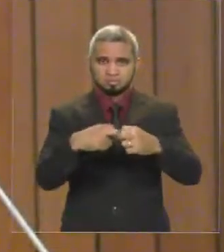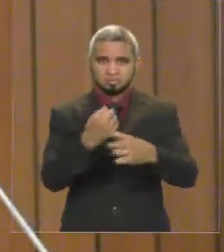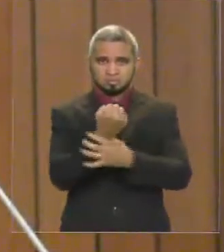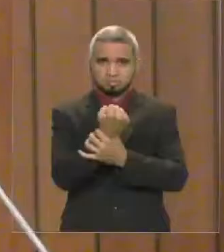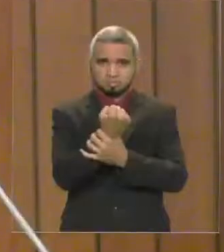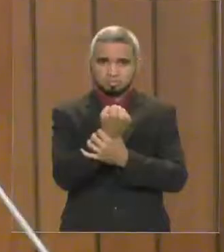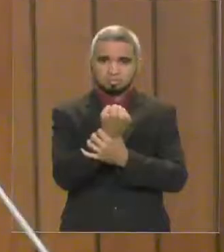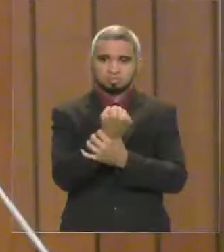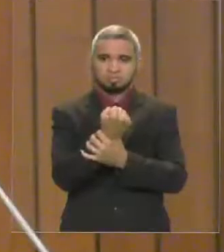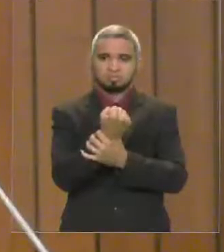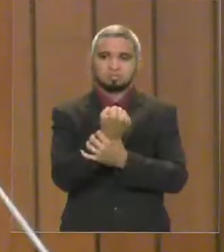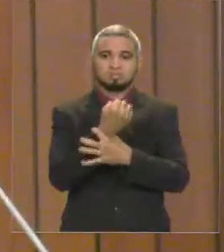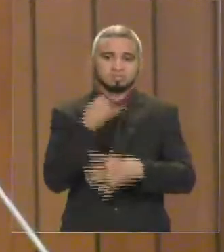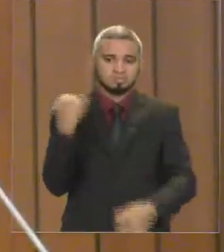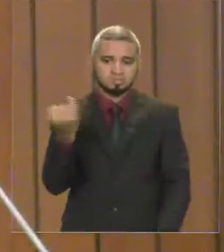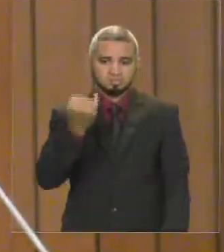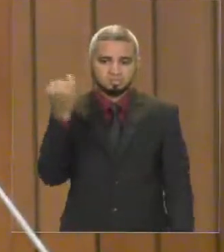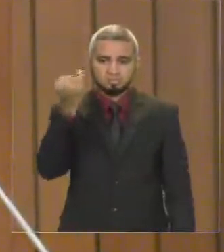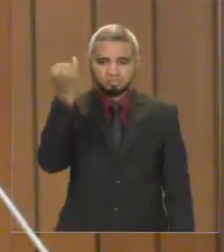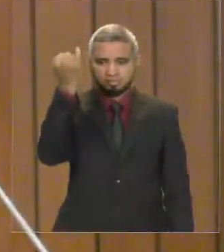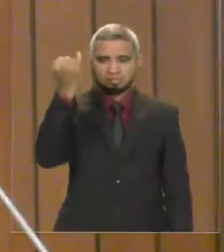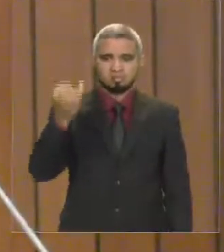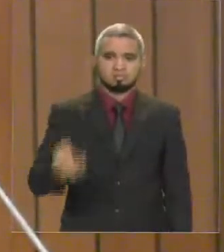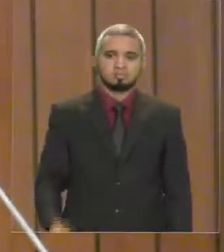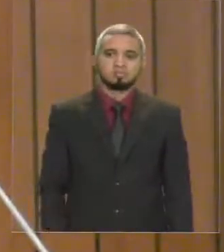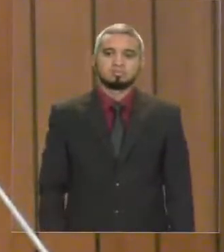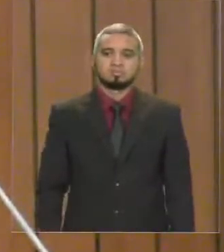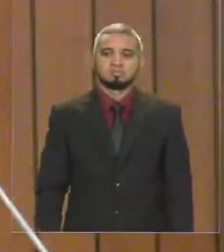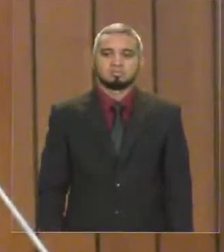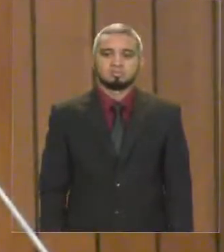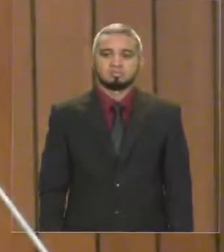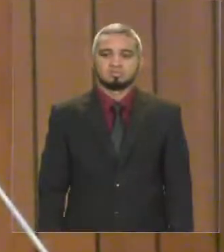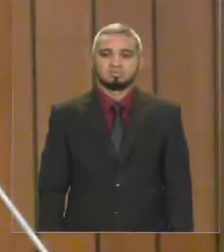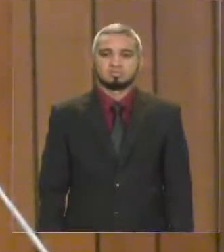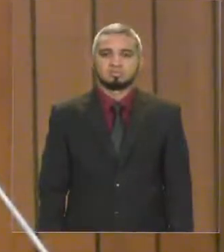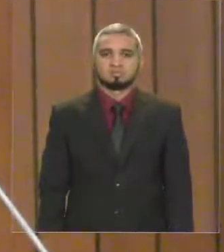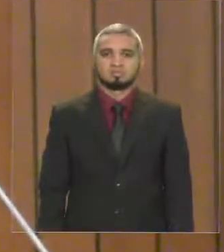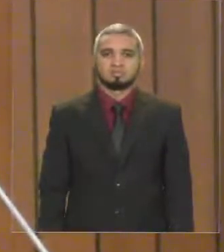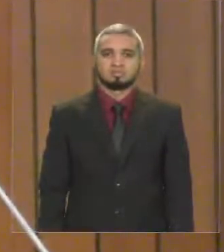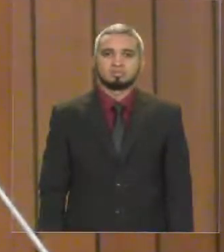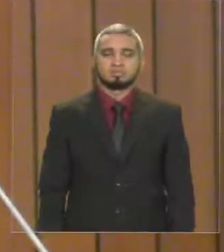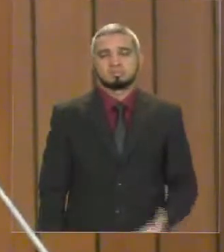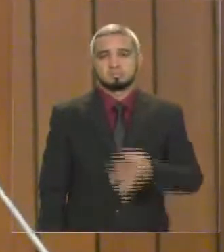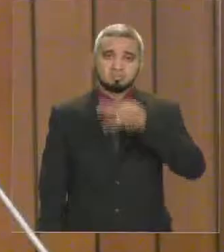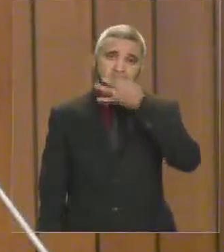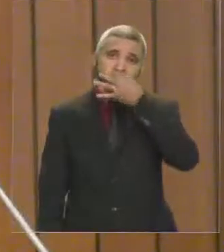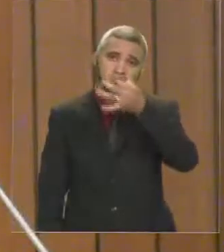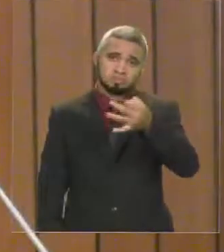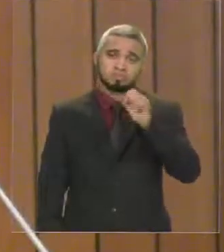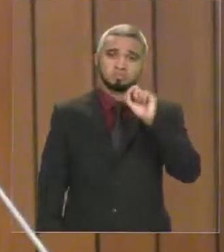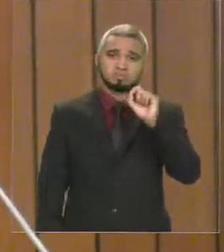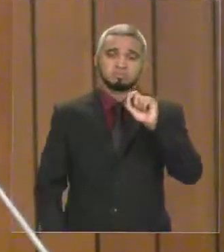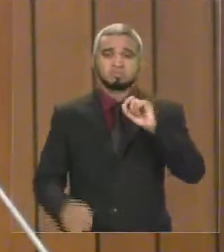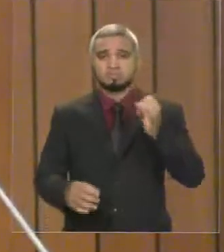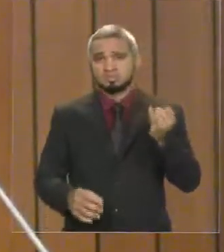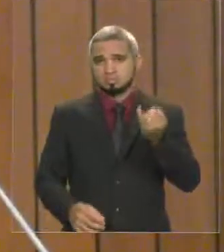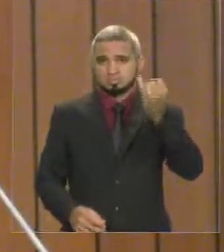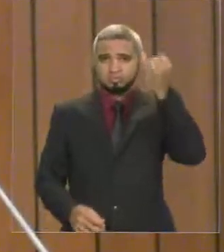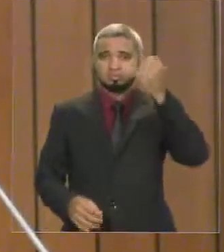uma indicação que é muito importante para, eu diria que para as promoções, para